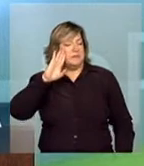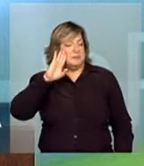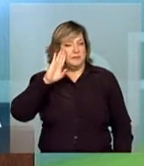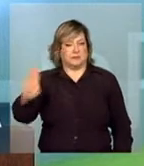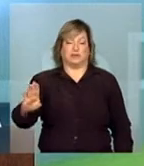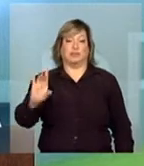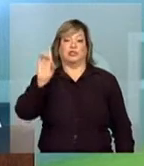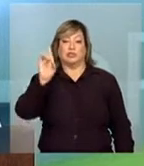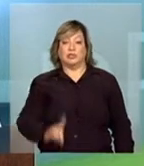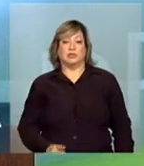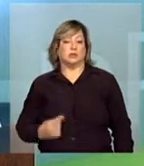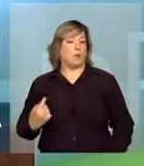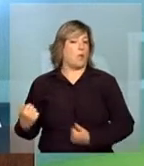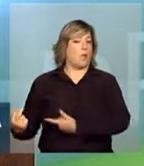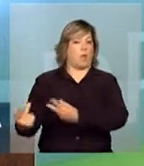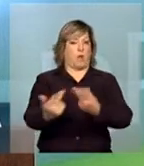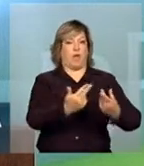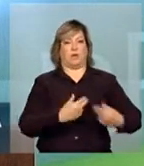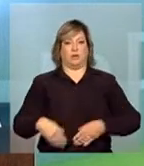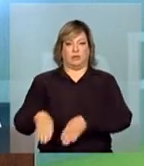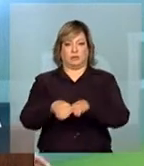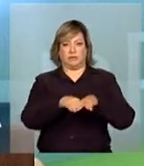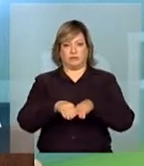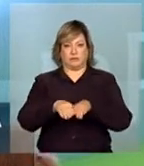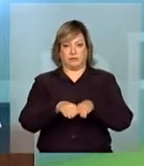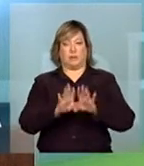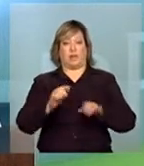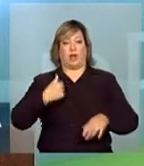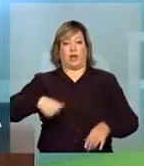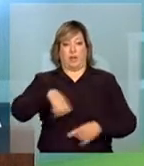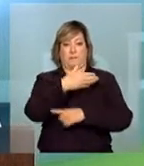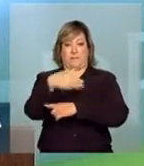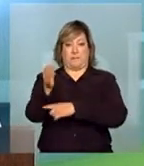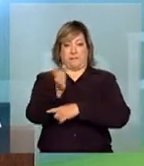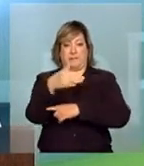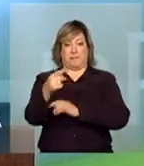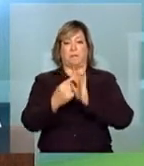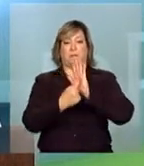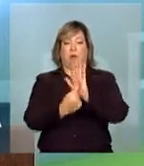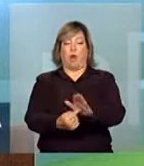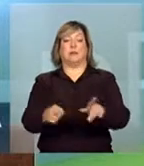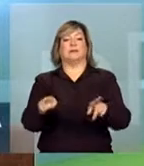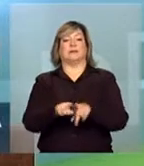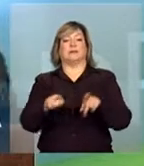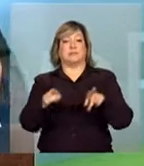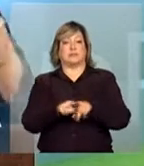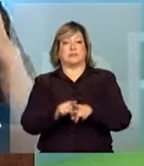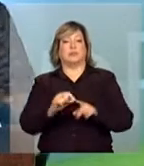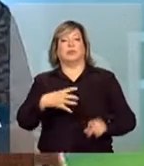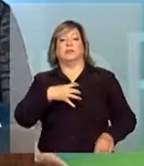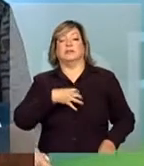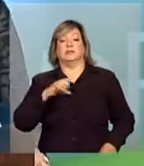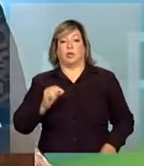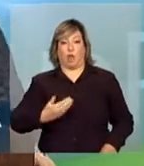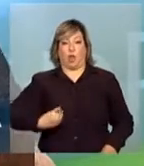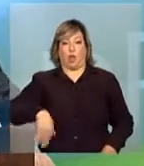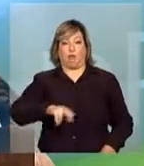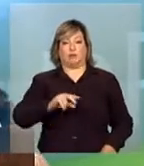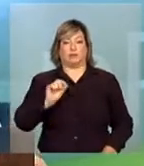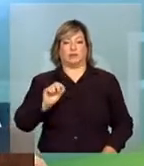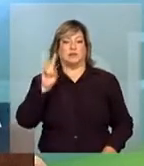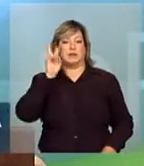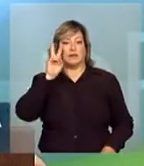pétrea do nosso país, mas a nossa bandeira expressa também o sentido de que os nossos fundadores